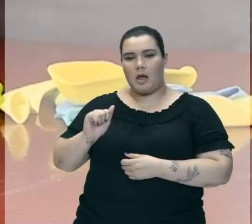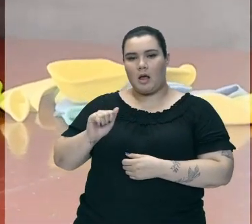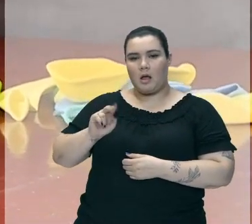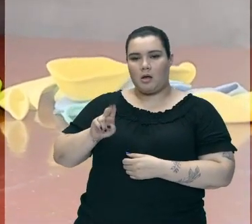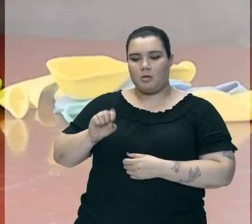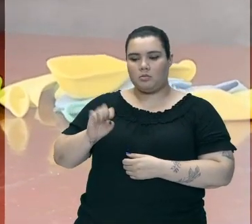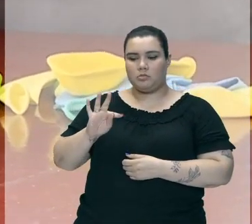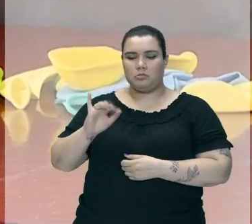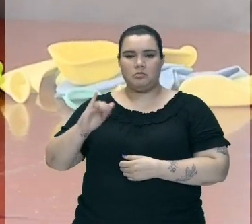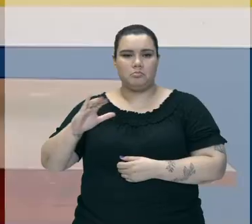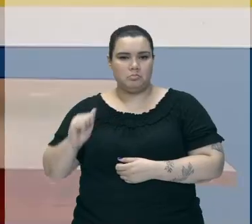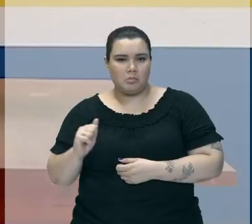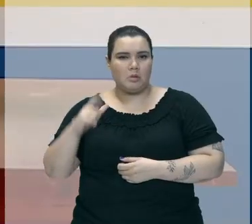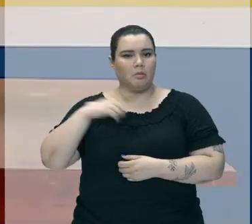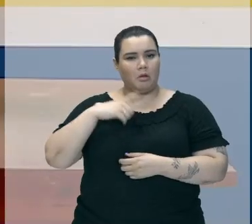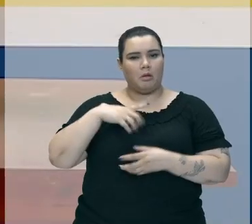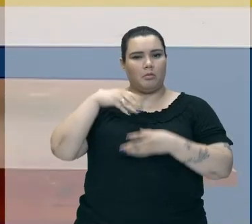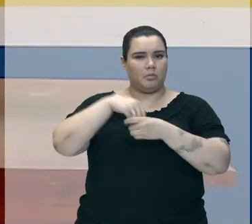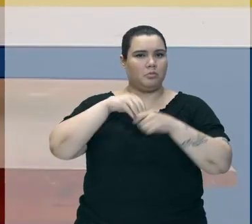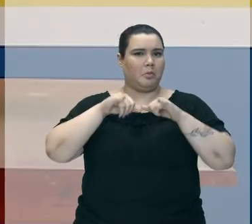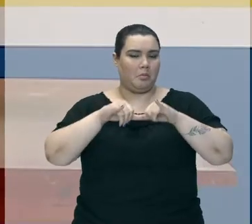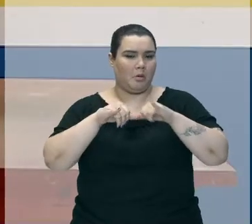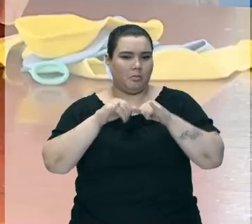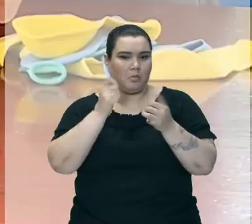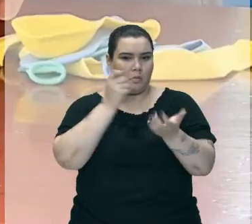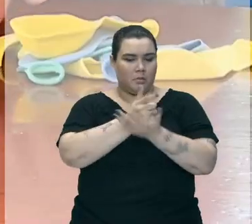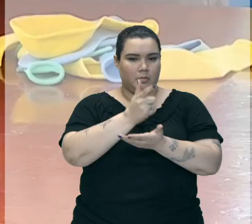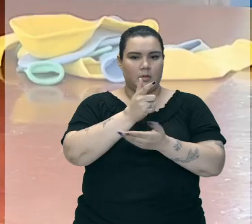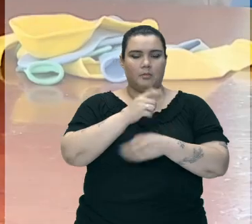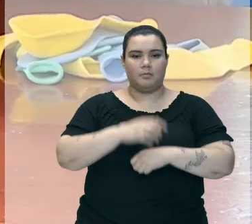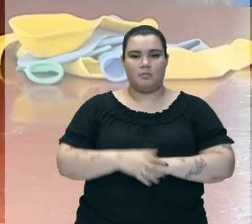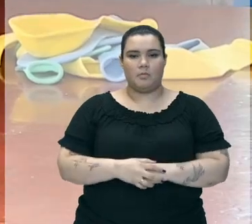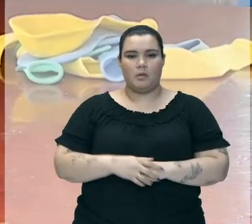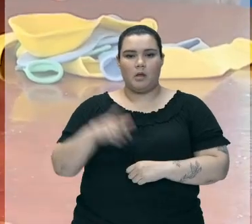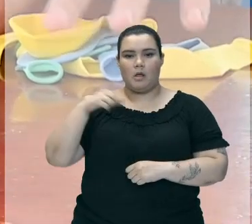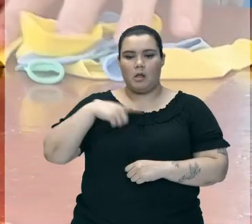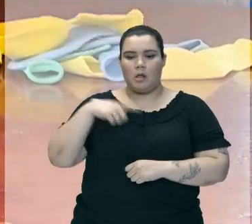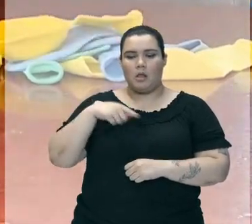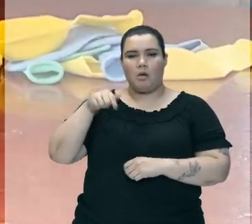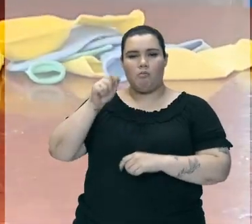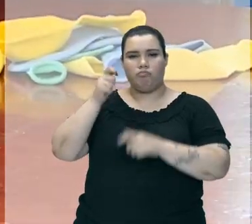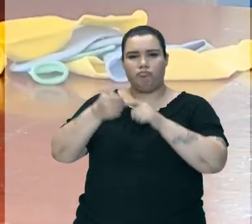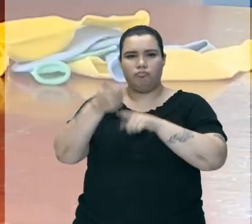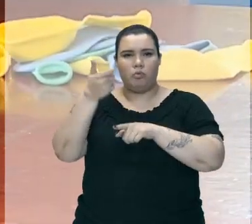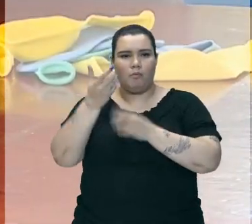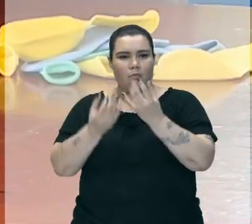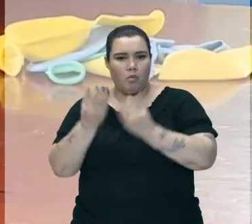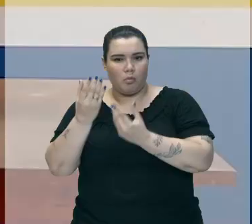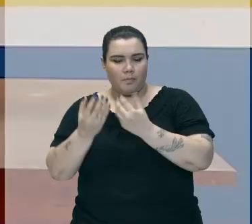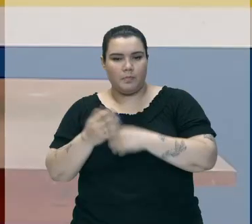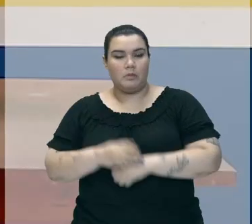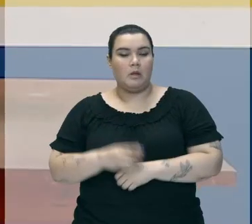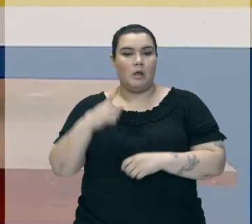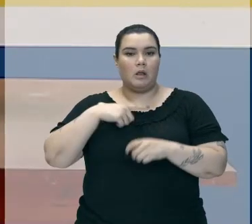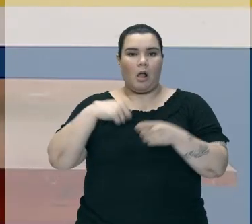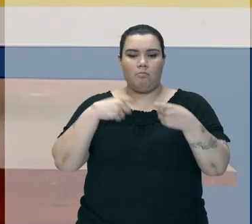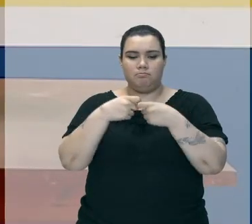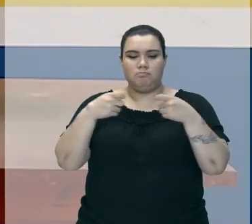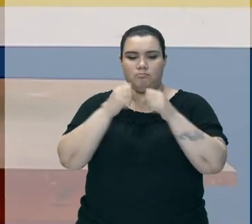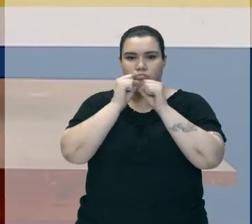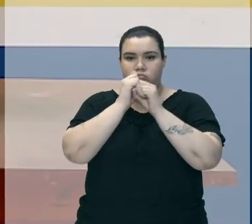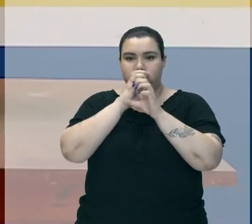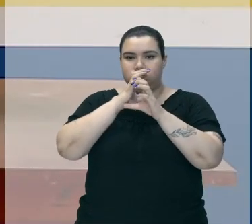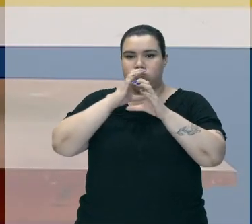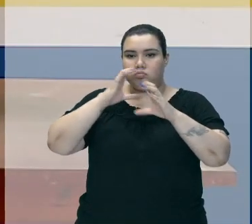Estar Encontrando No Mercado Nós Temos Aqui Também Um Isqueiro Um Balão E Alumínio O Que Nós Vamos